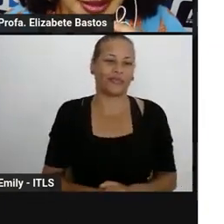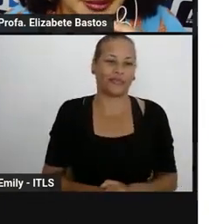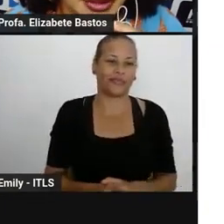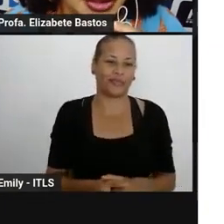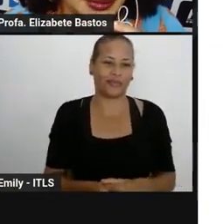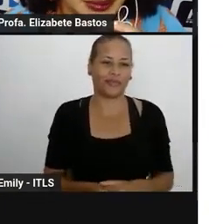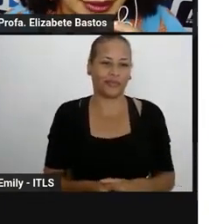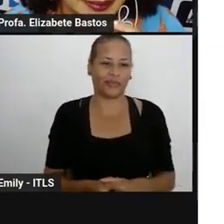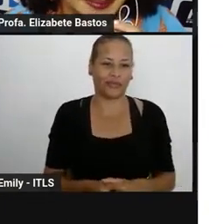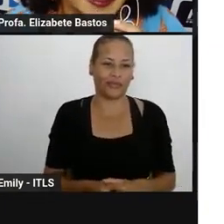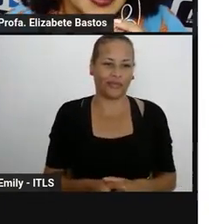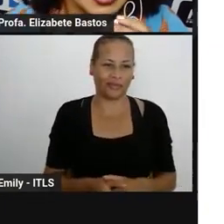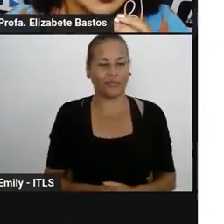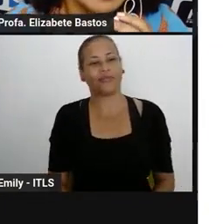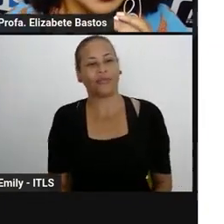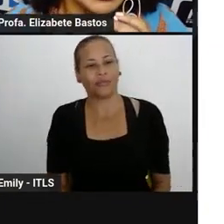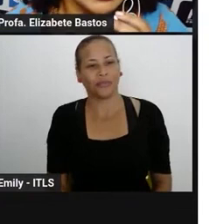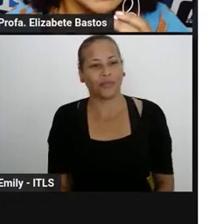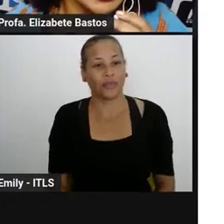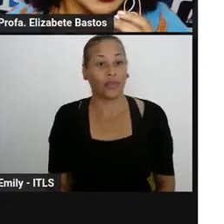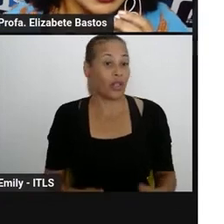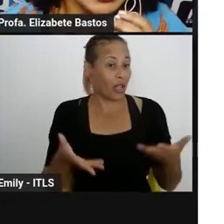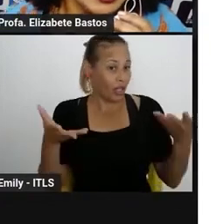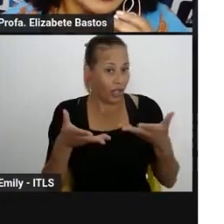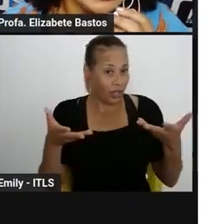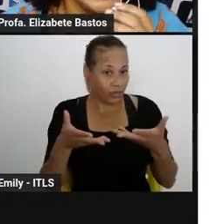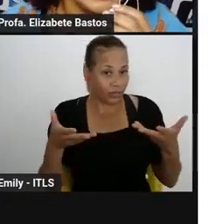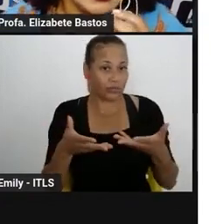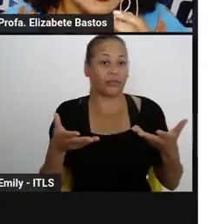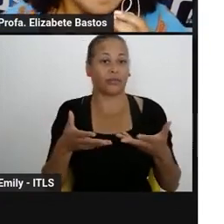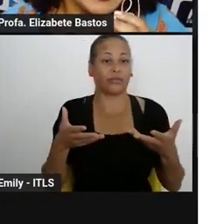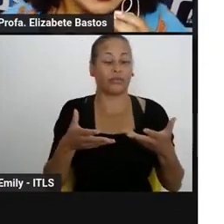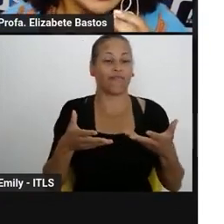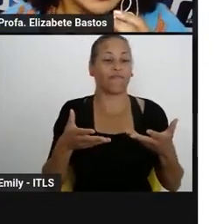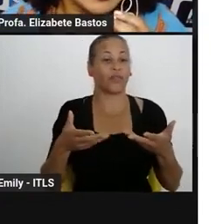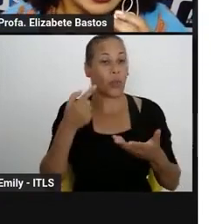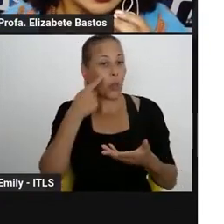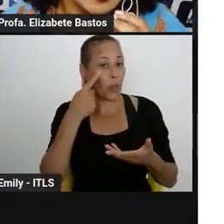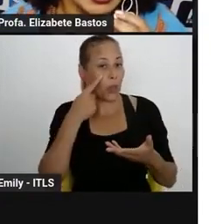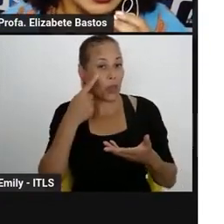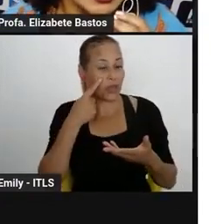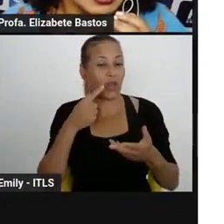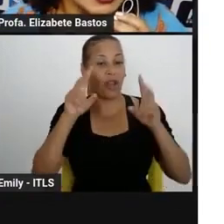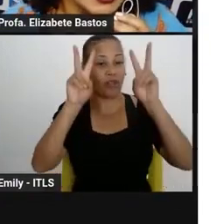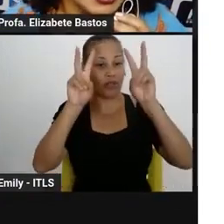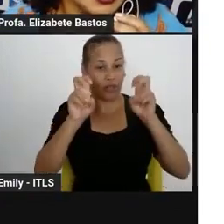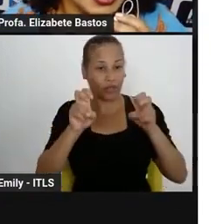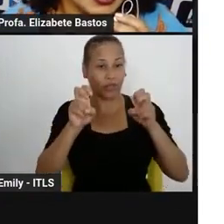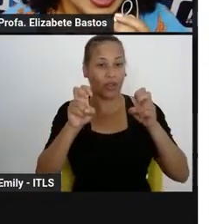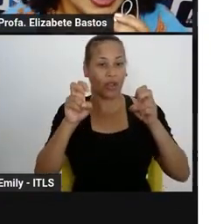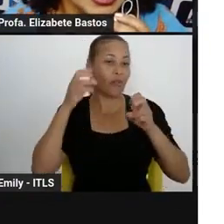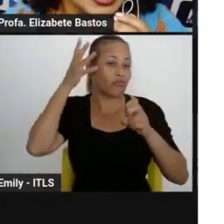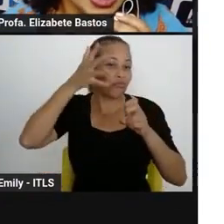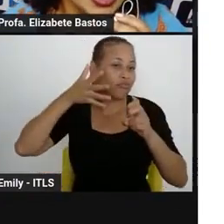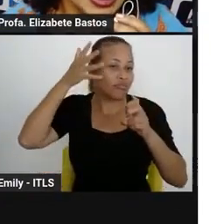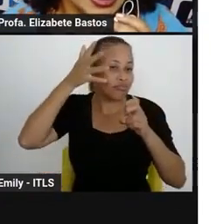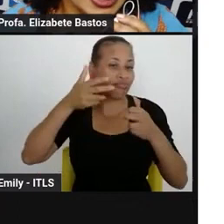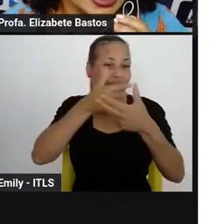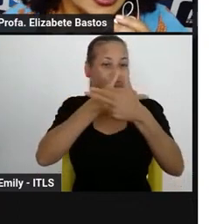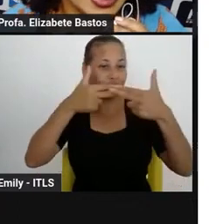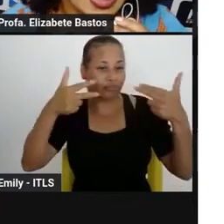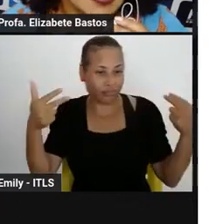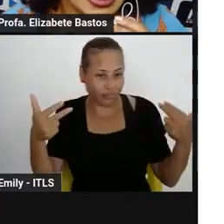para os gestores. Bom, dando continuidade à apresentação, nós vamos falar dos projetos e ações institucionais já